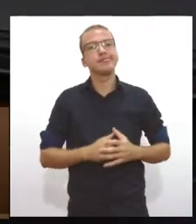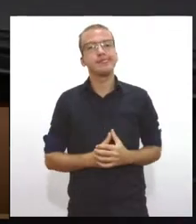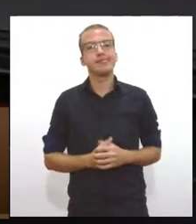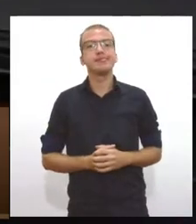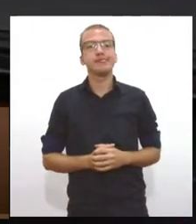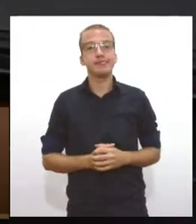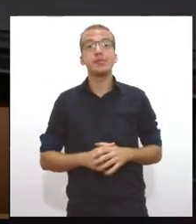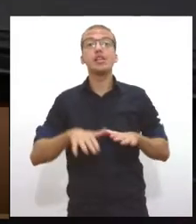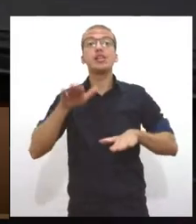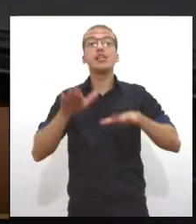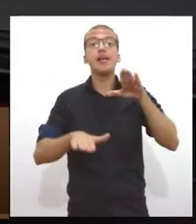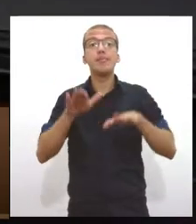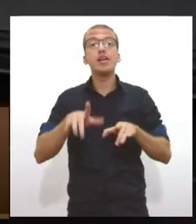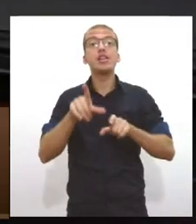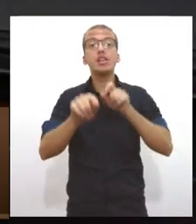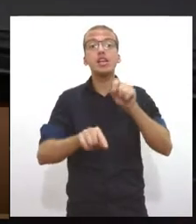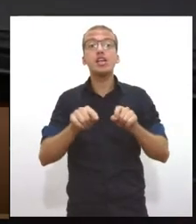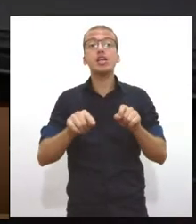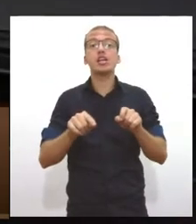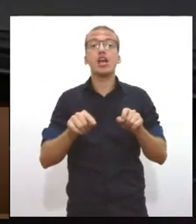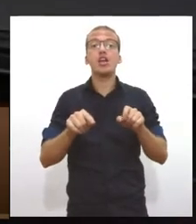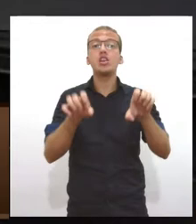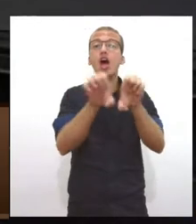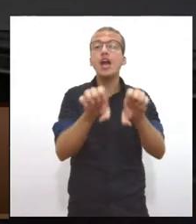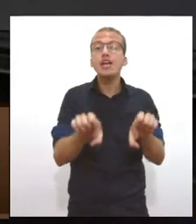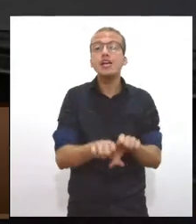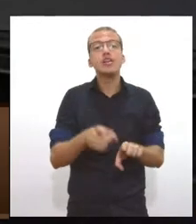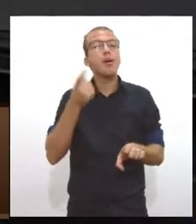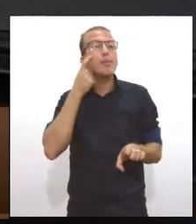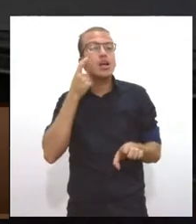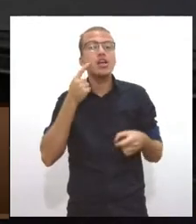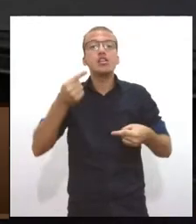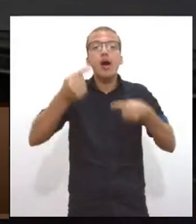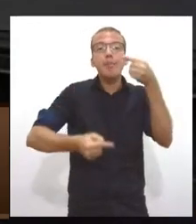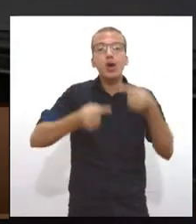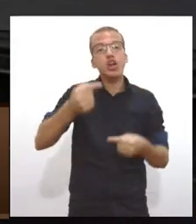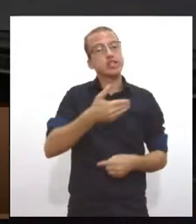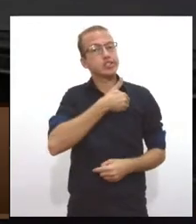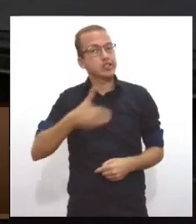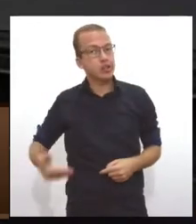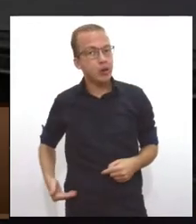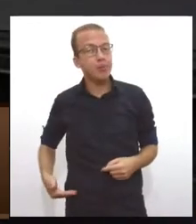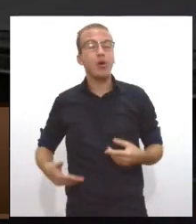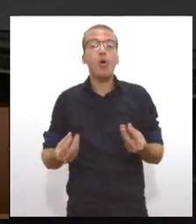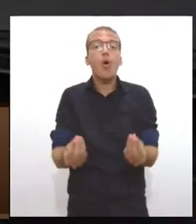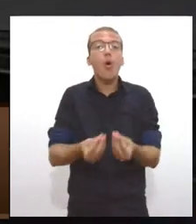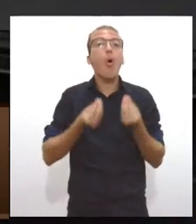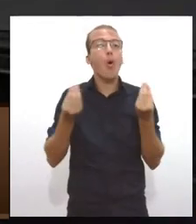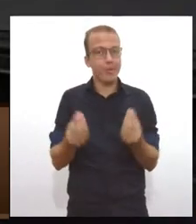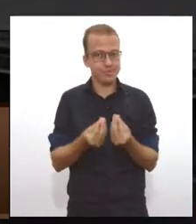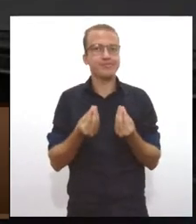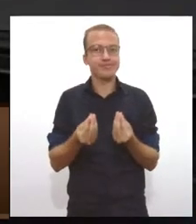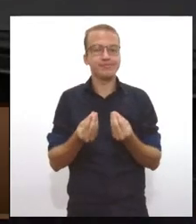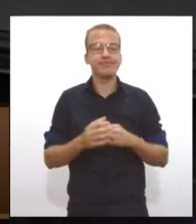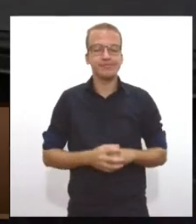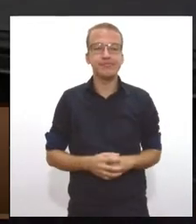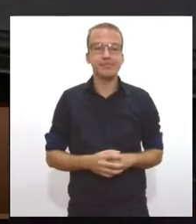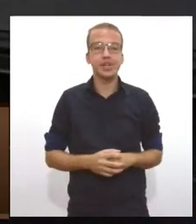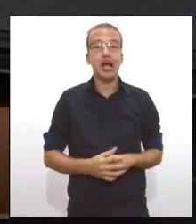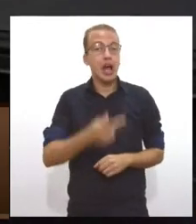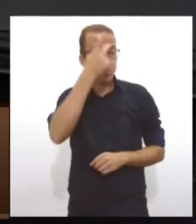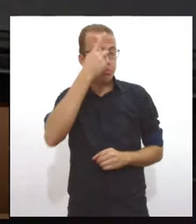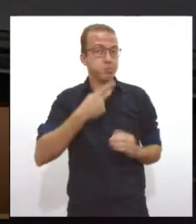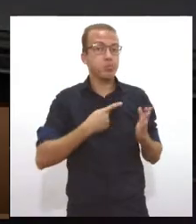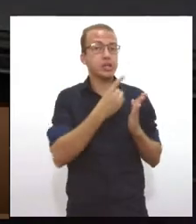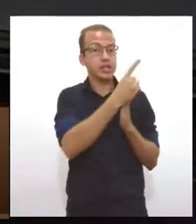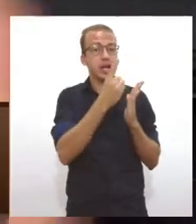depender muito do modelo de como a gente pensa política pública e meio ambiente em licenciamento. A autodeclaração em si pode ser uma boa